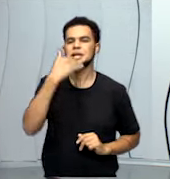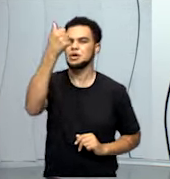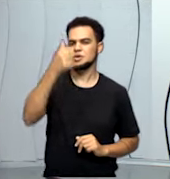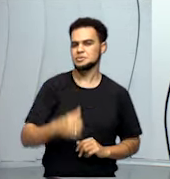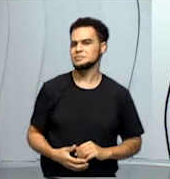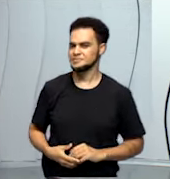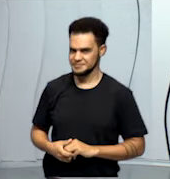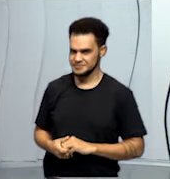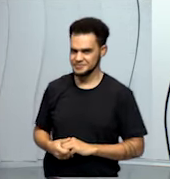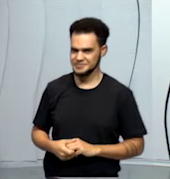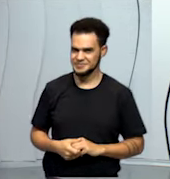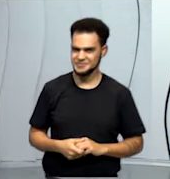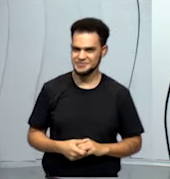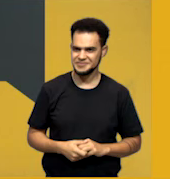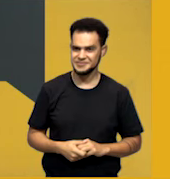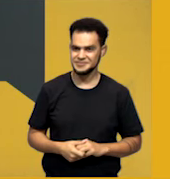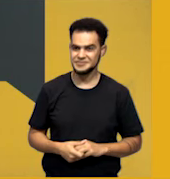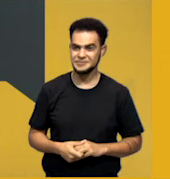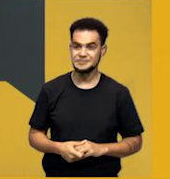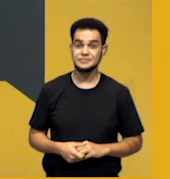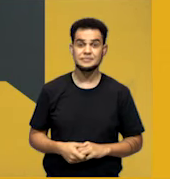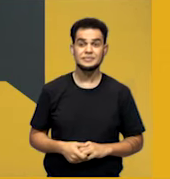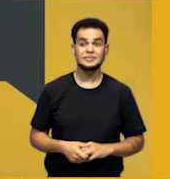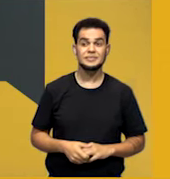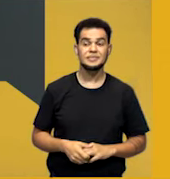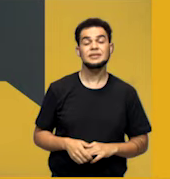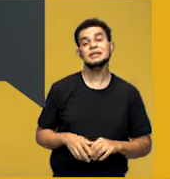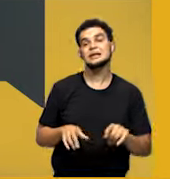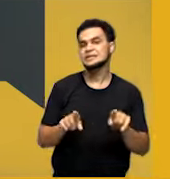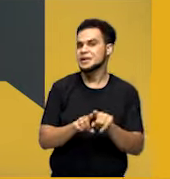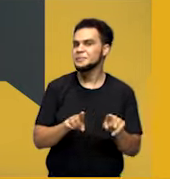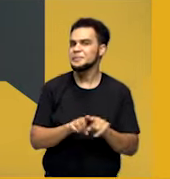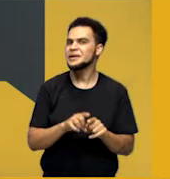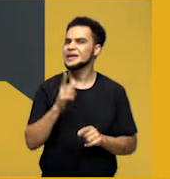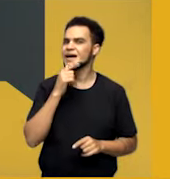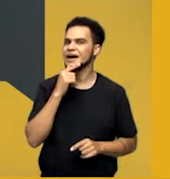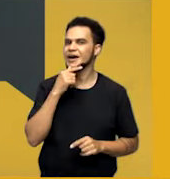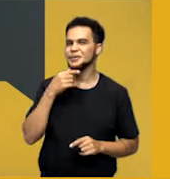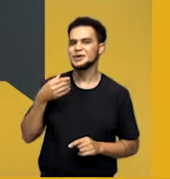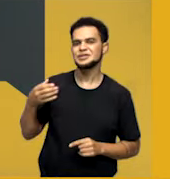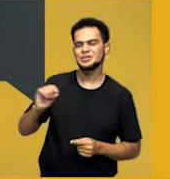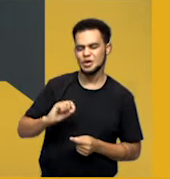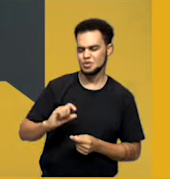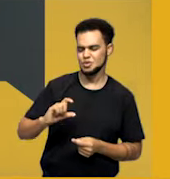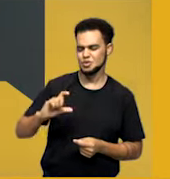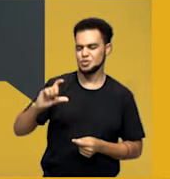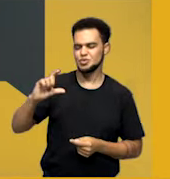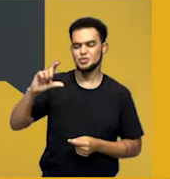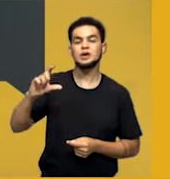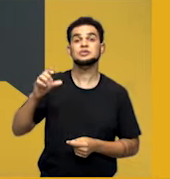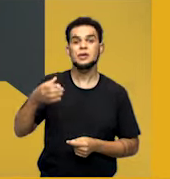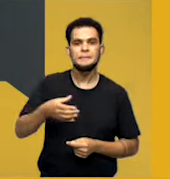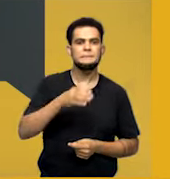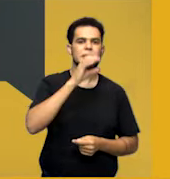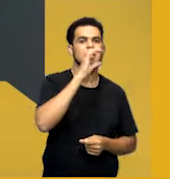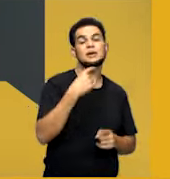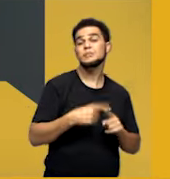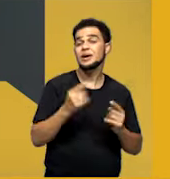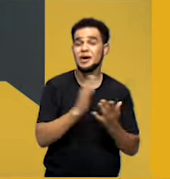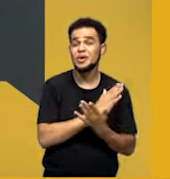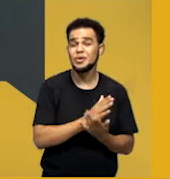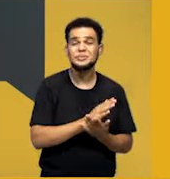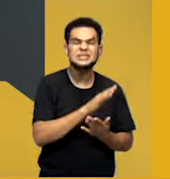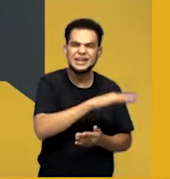Servir apenas a quantidade de água que você consegue tomar. Tem tanta criança que a gente vê que vai lá no bebedouro,